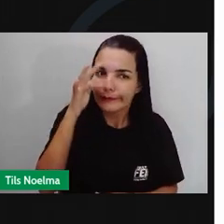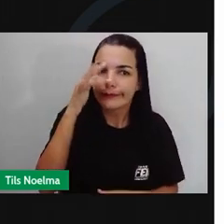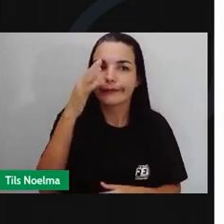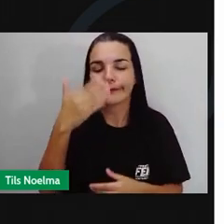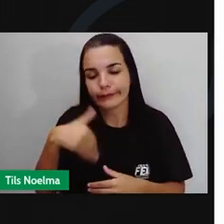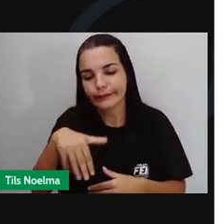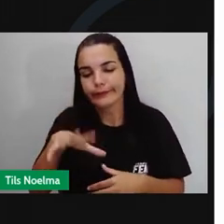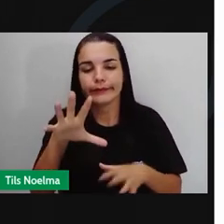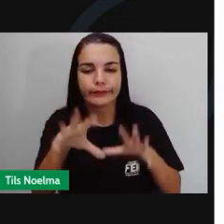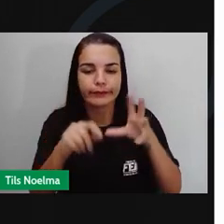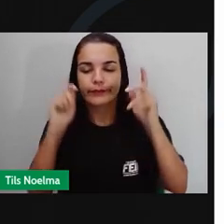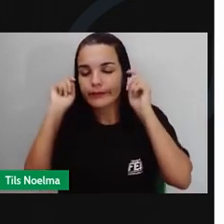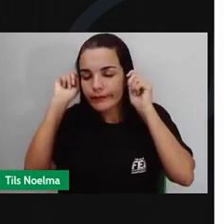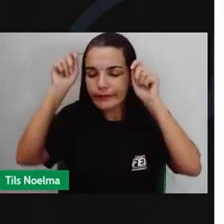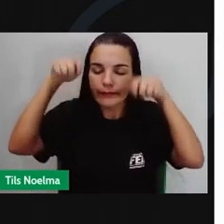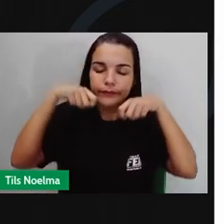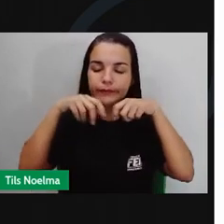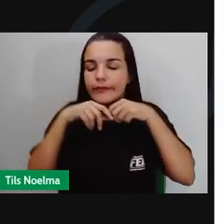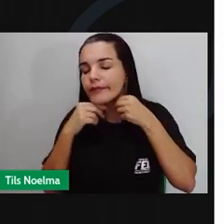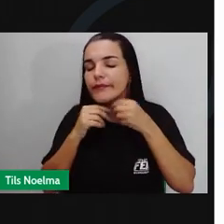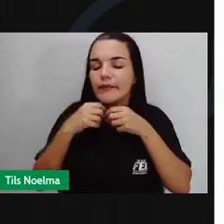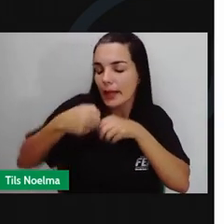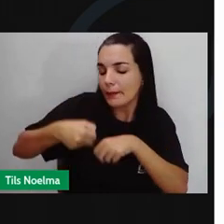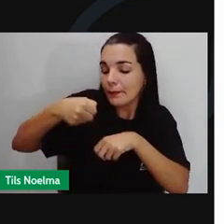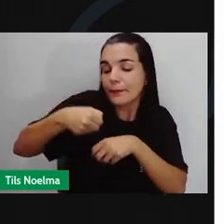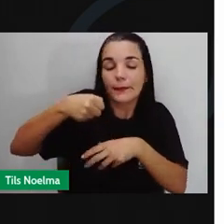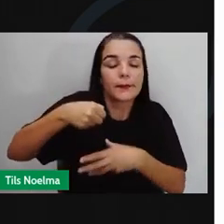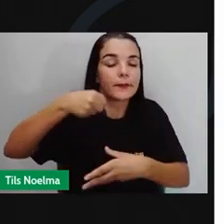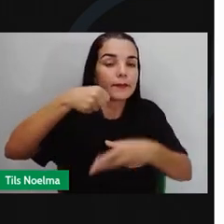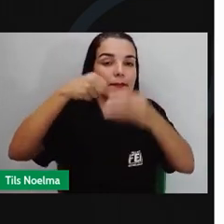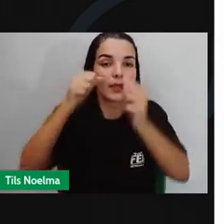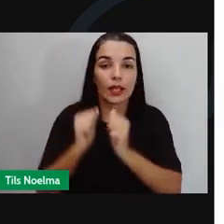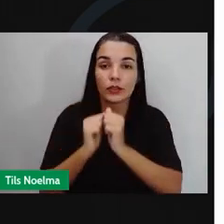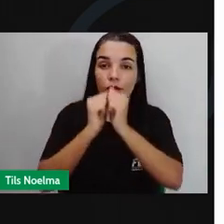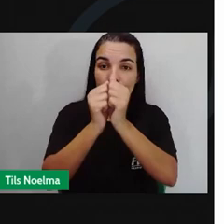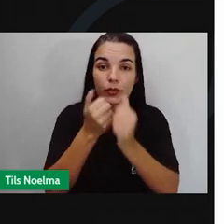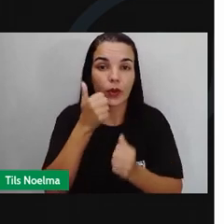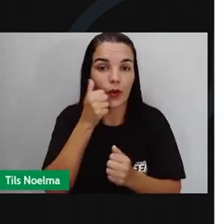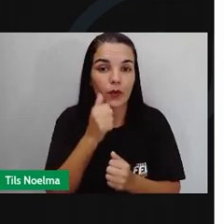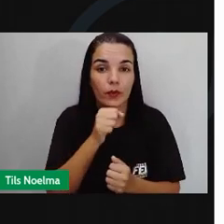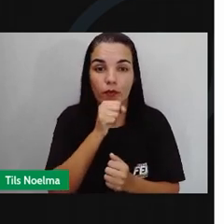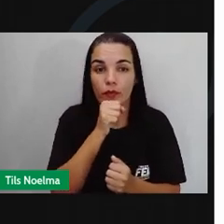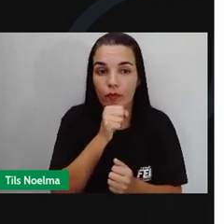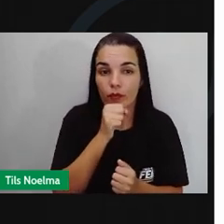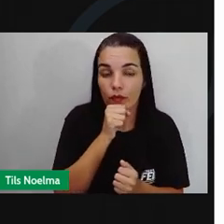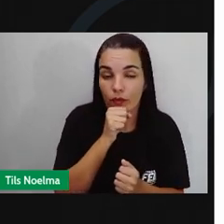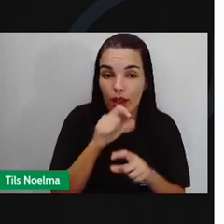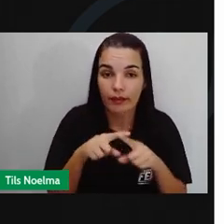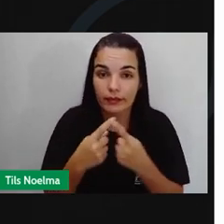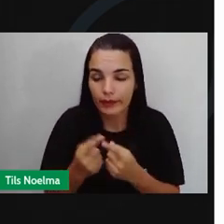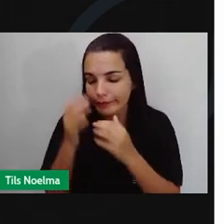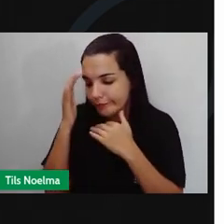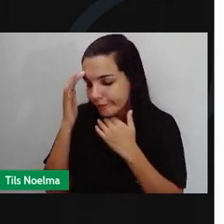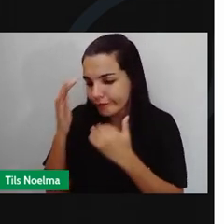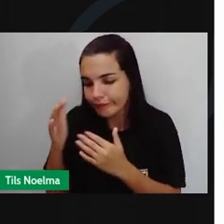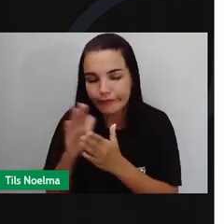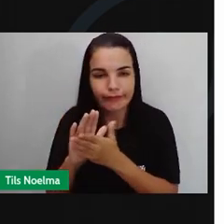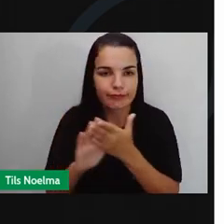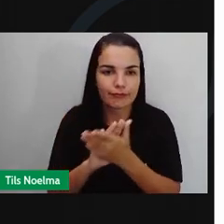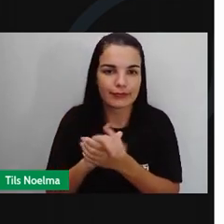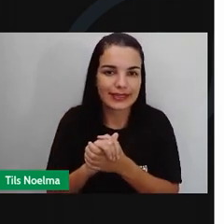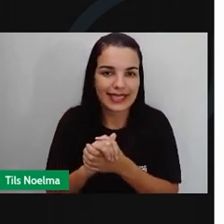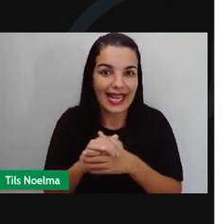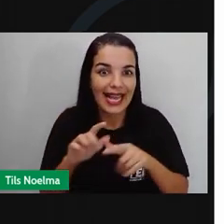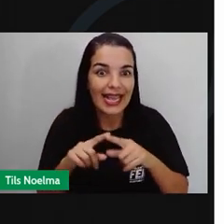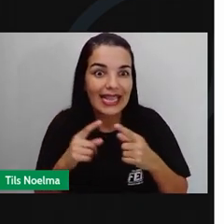florzinhas Para colocar na sua cestinha E levar para a sua vovó Desobedecendo a mamãe Enquanto ela